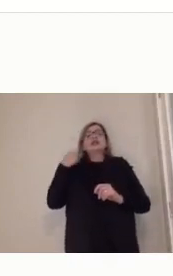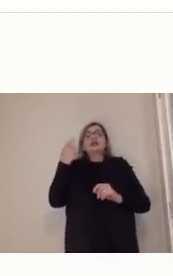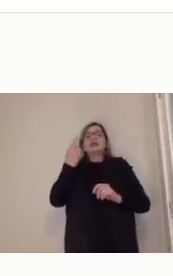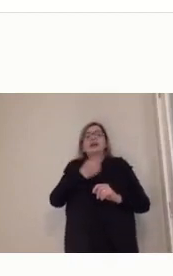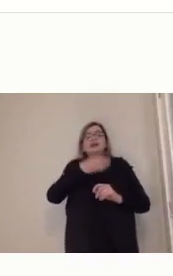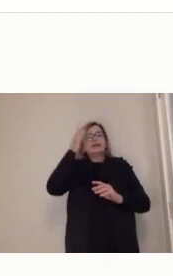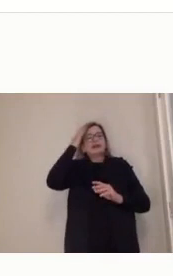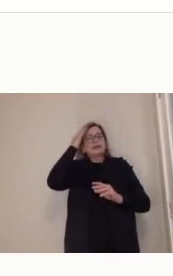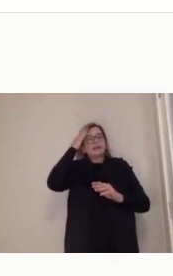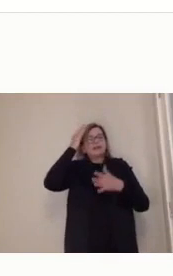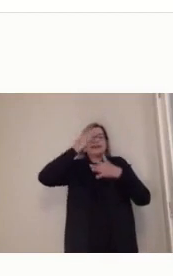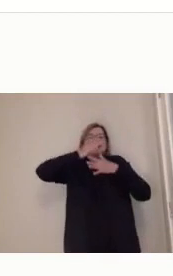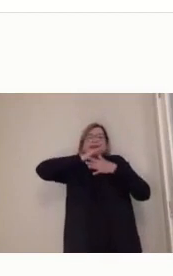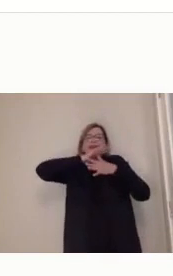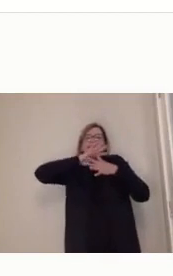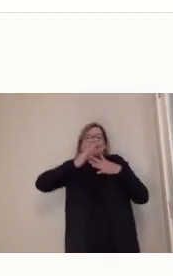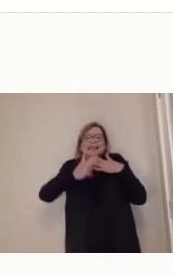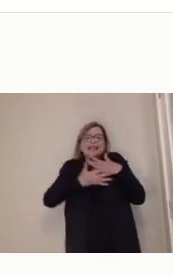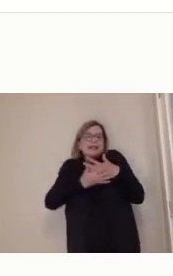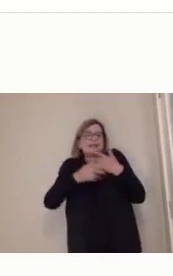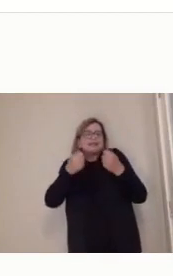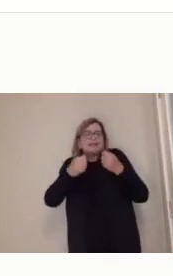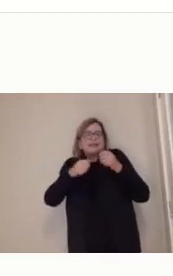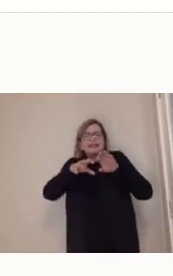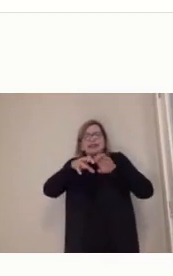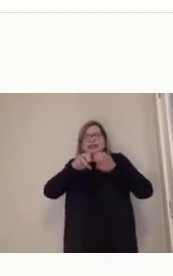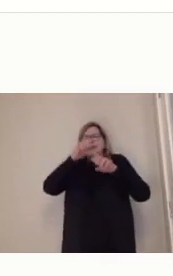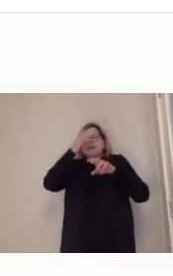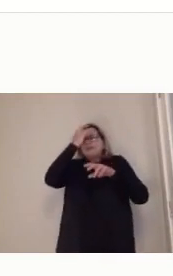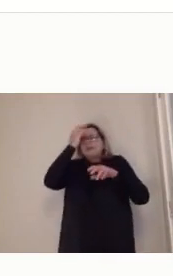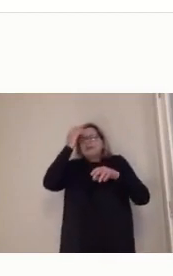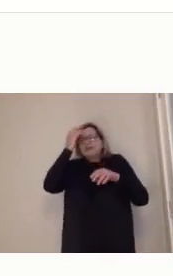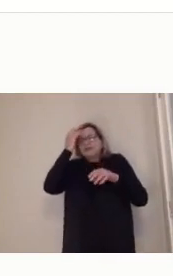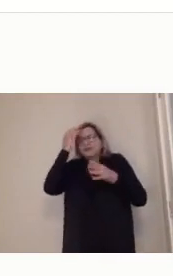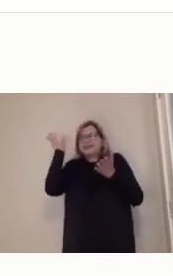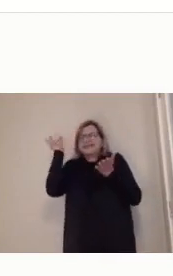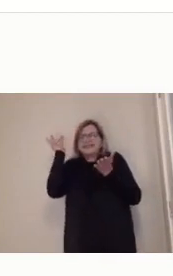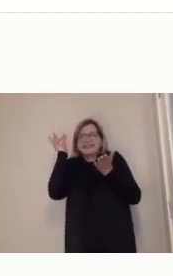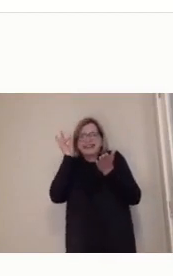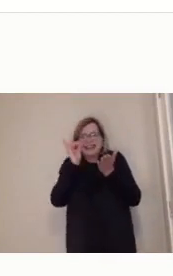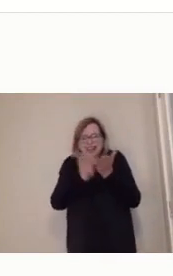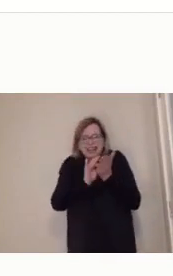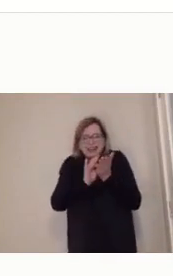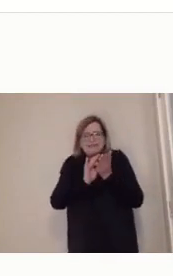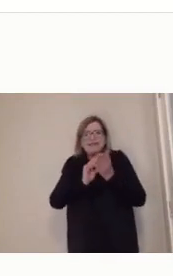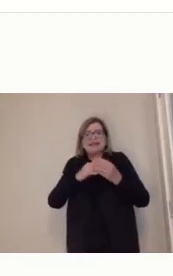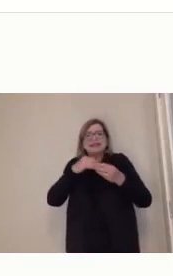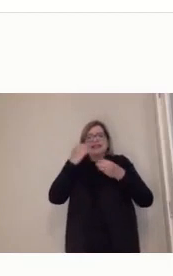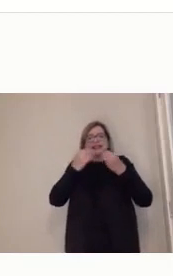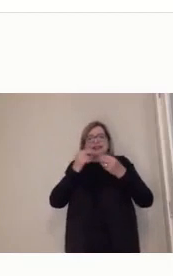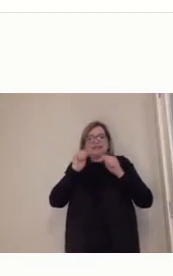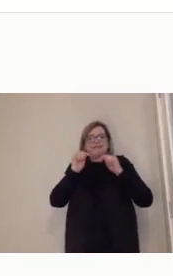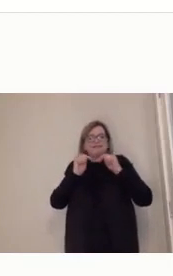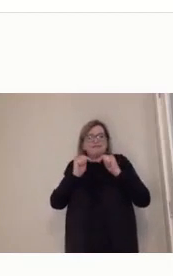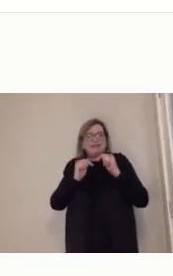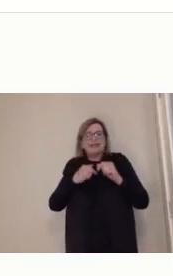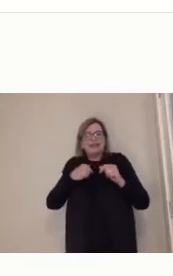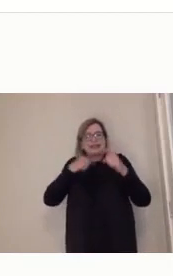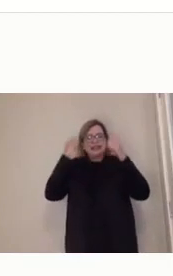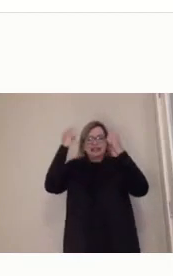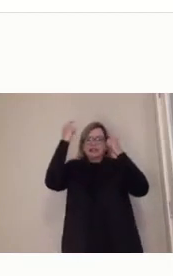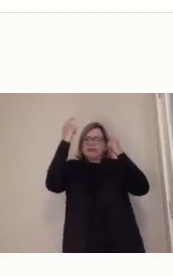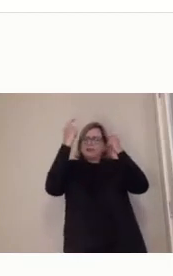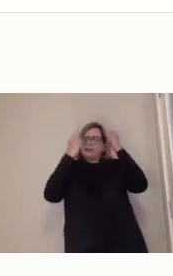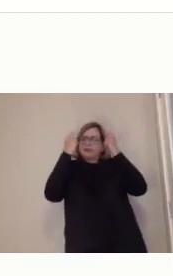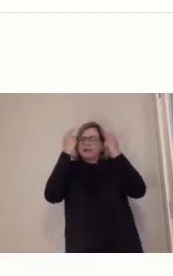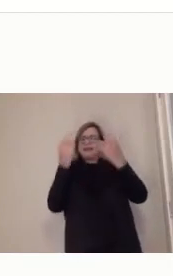causa e que têm essa preocupação com a inclusão de pessoas, né? E ela também auxilia muito no desenvolvimento de outras